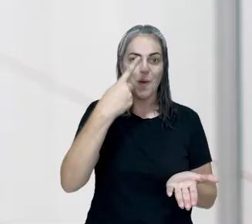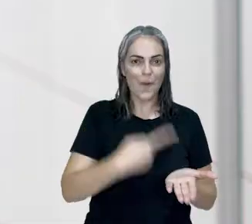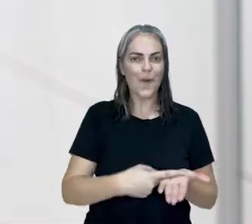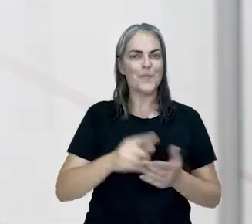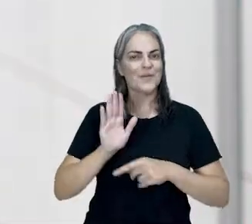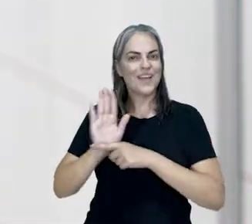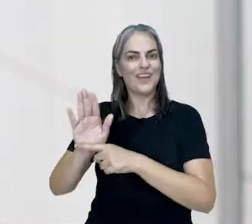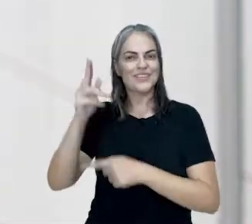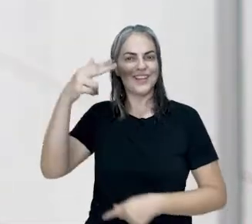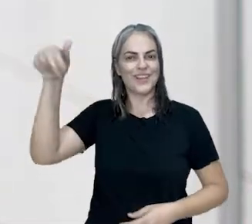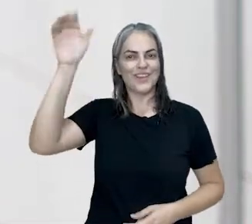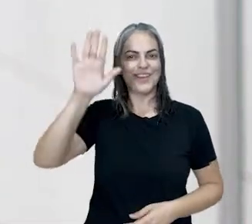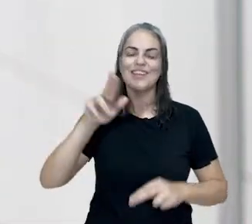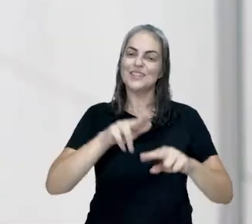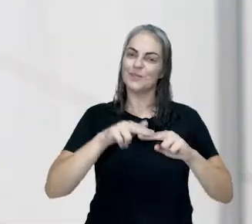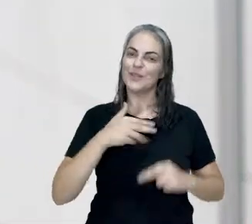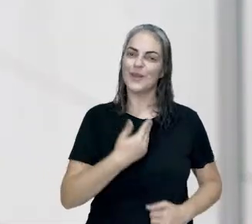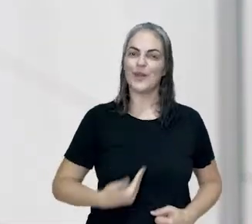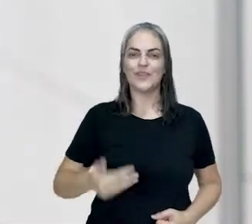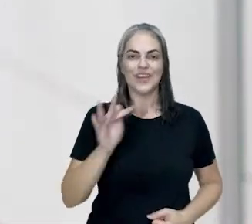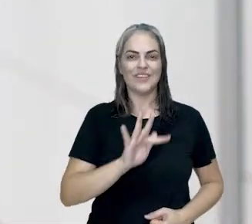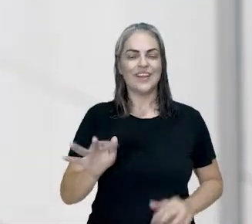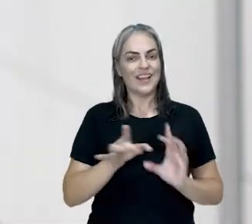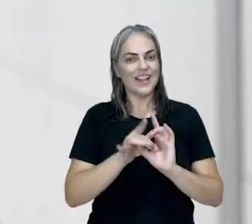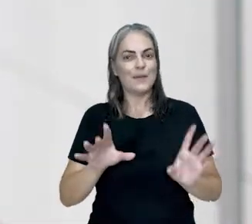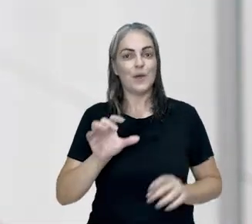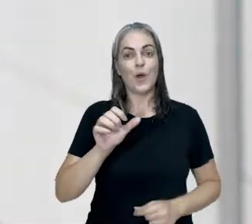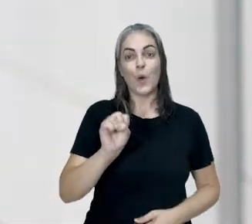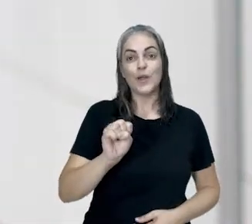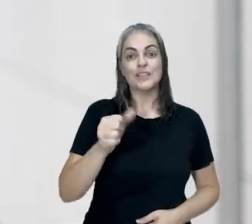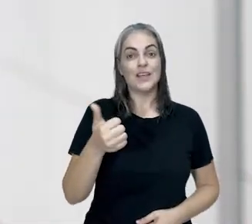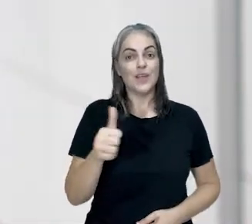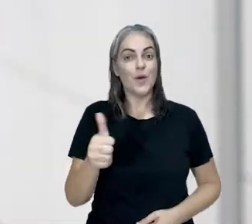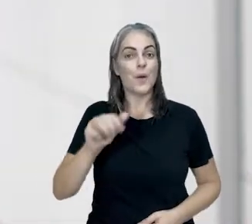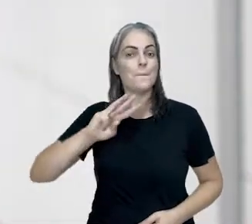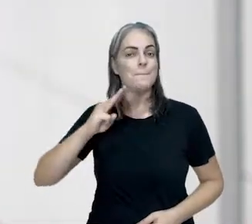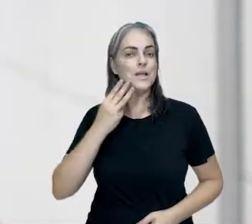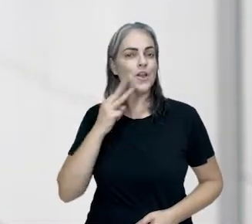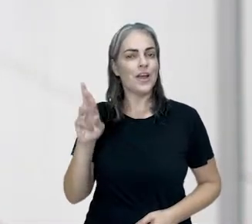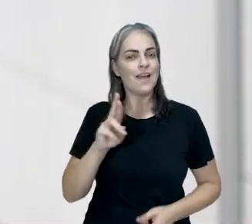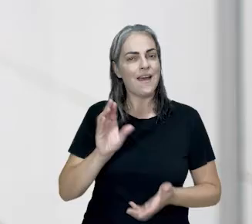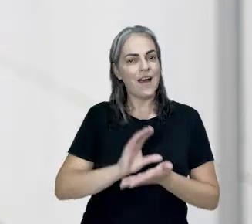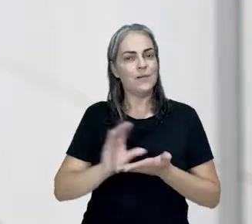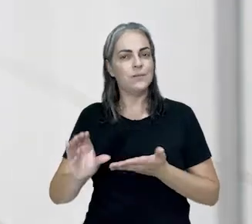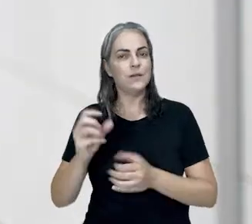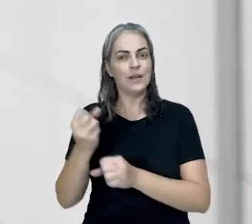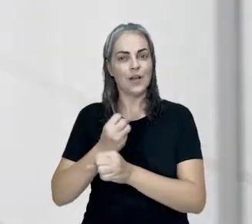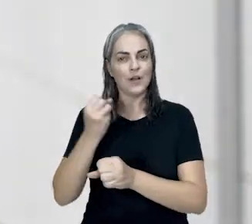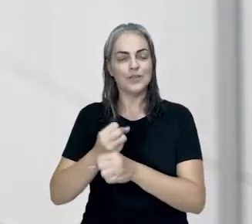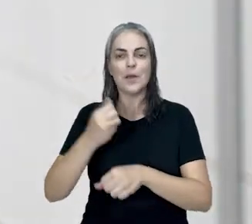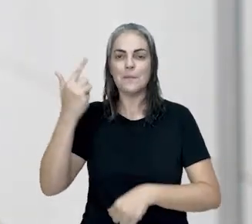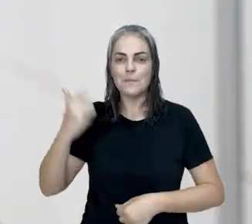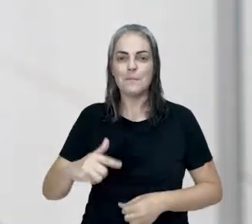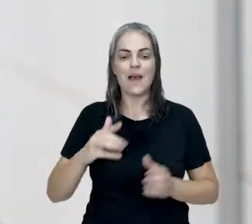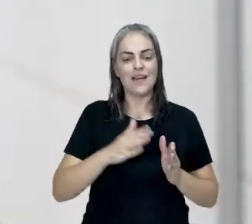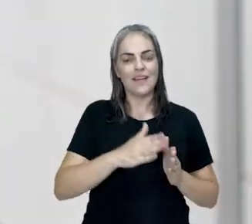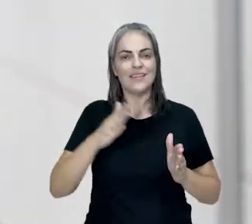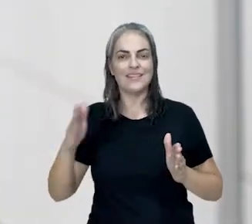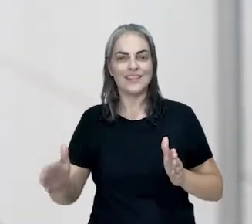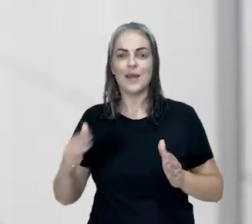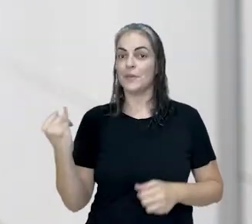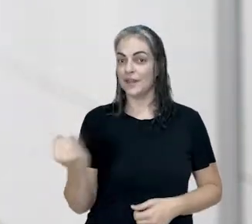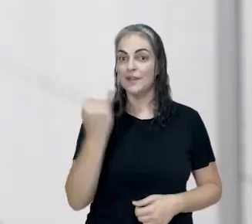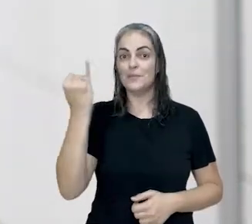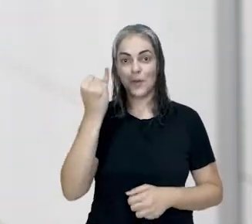compromisso ao povo nordestino, o governo federal liberou R 811 milhões para a construção de